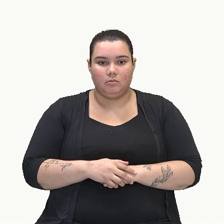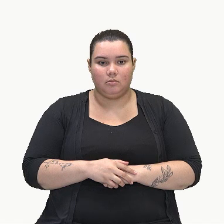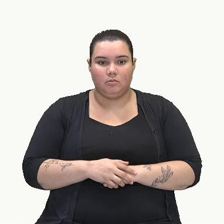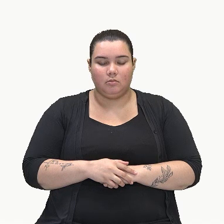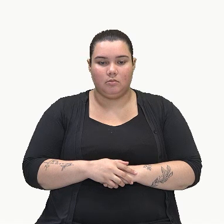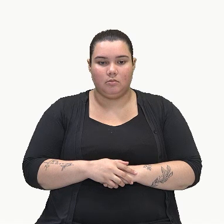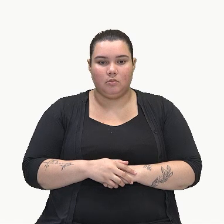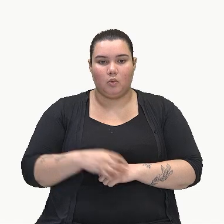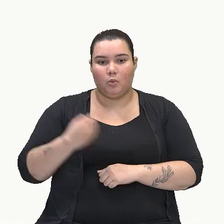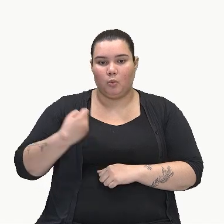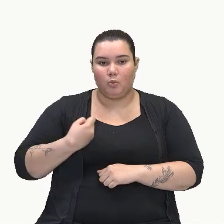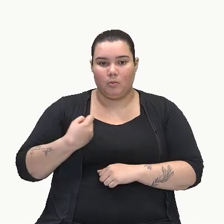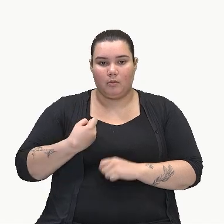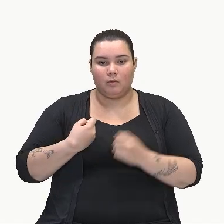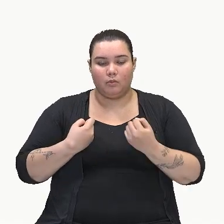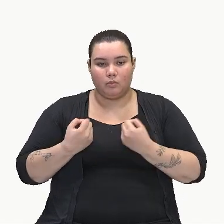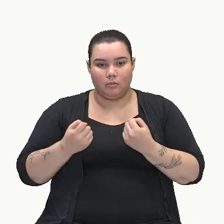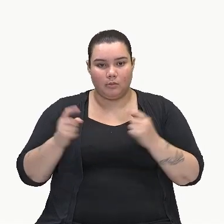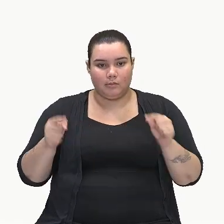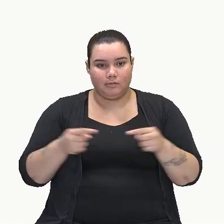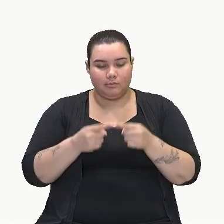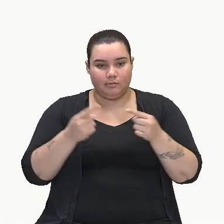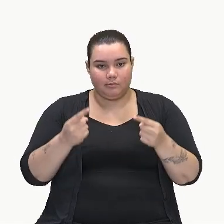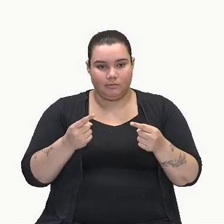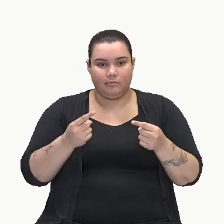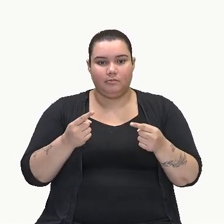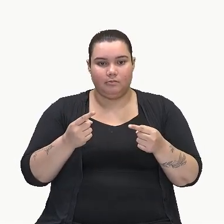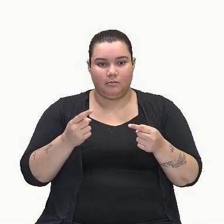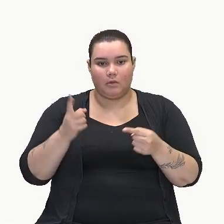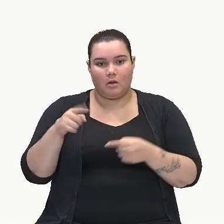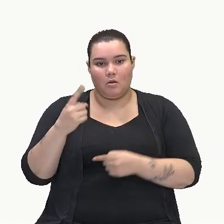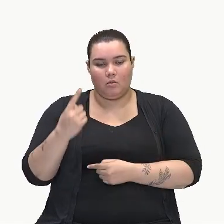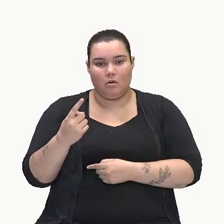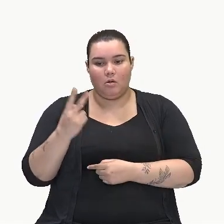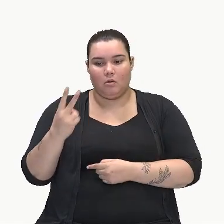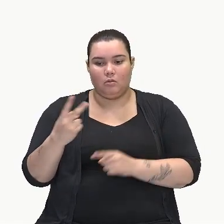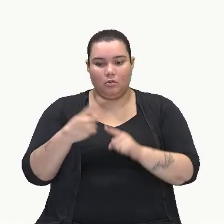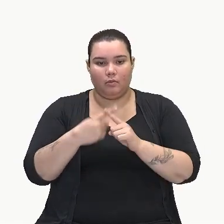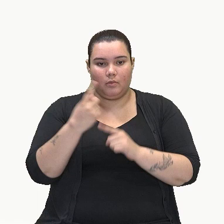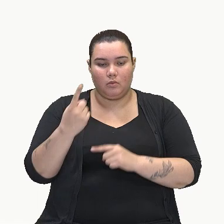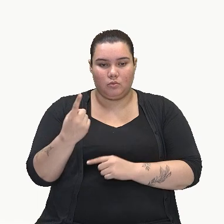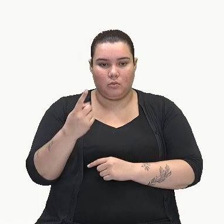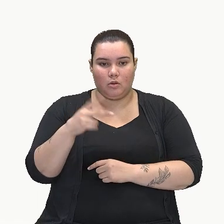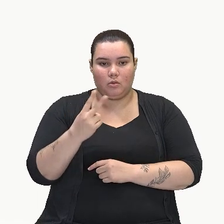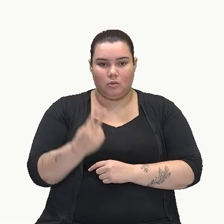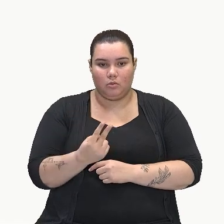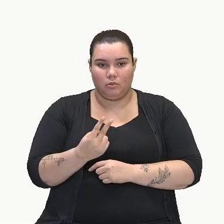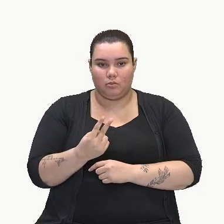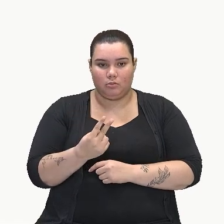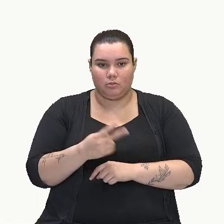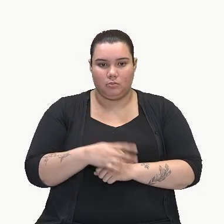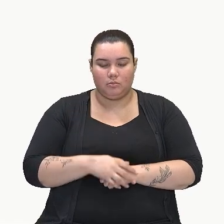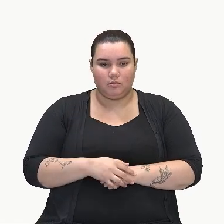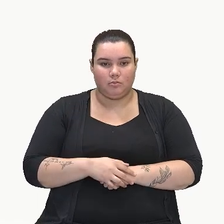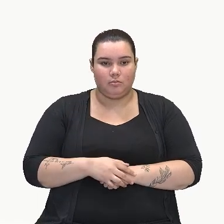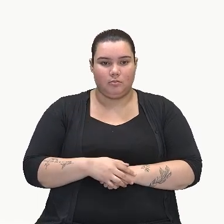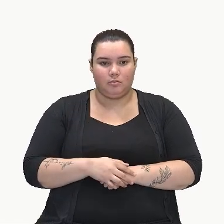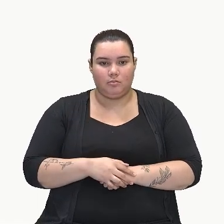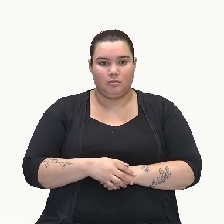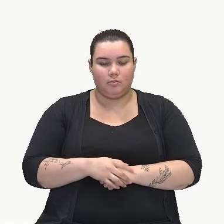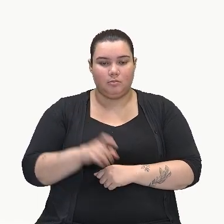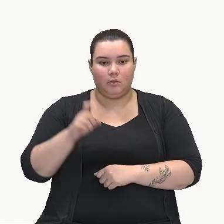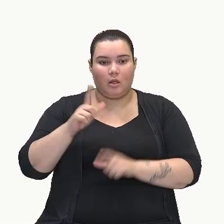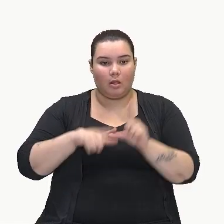coeficiente com coeficiente. Quando não aparece, eu sei que é 1. Então, 2x vezes 1, 2. E agora,